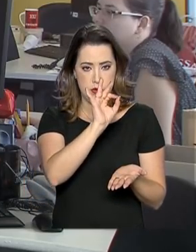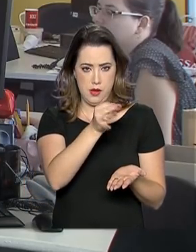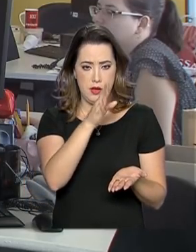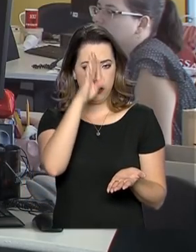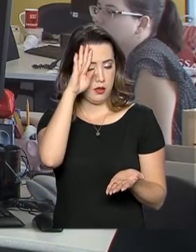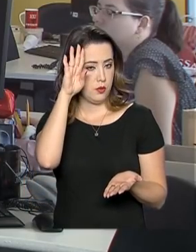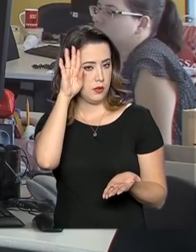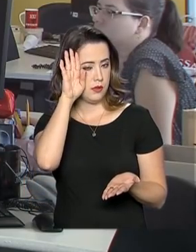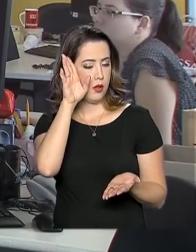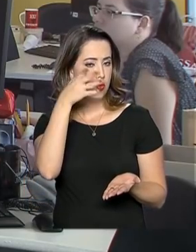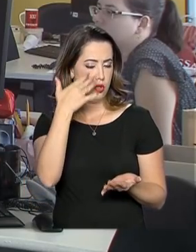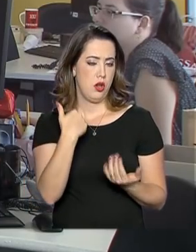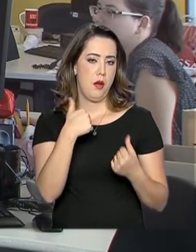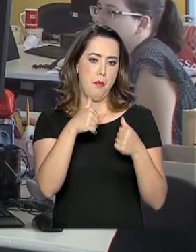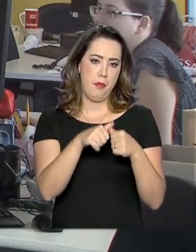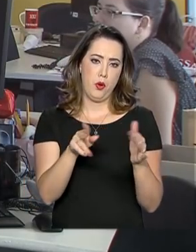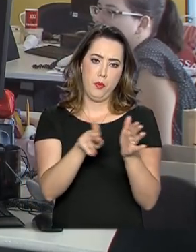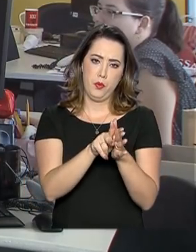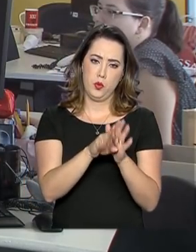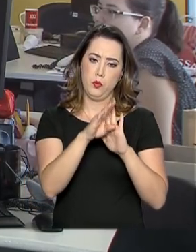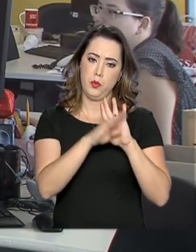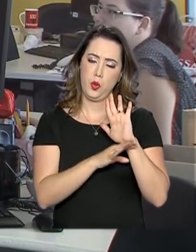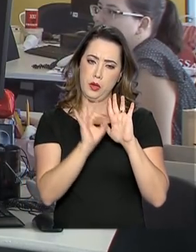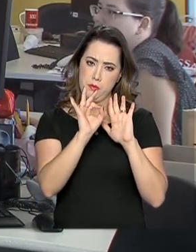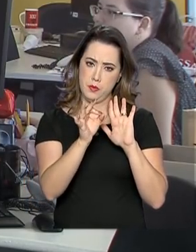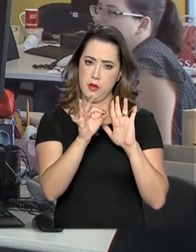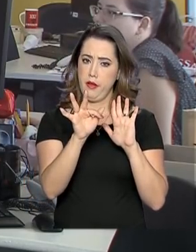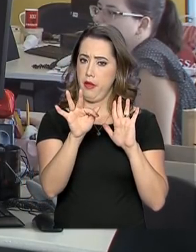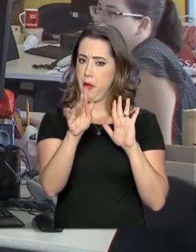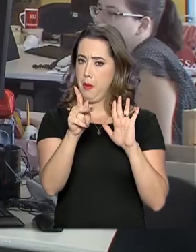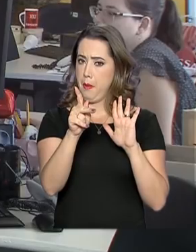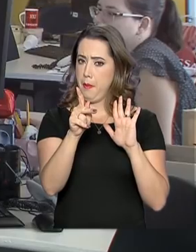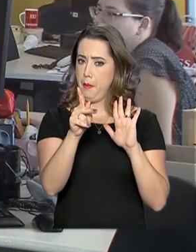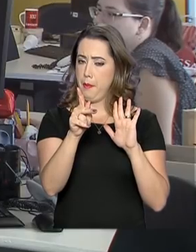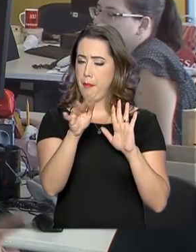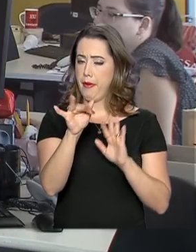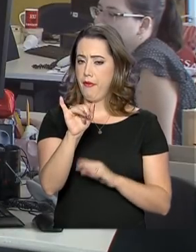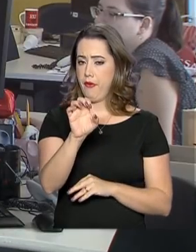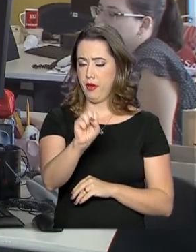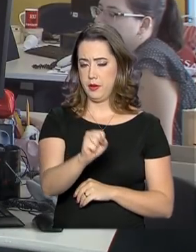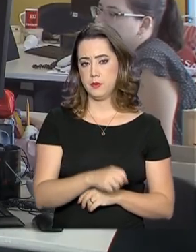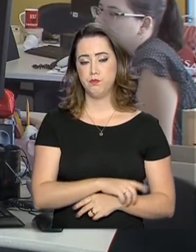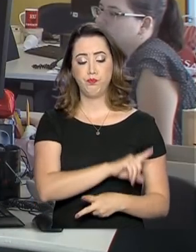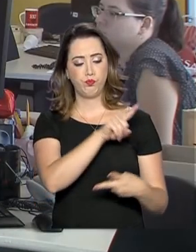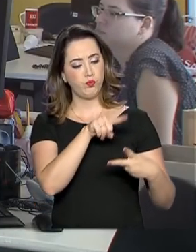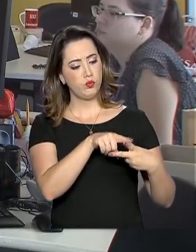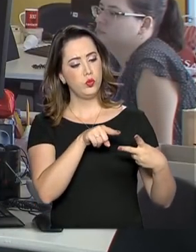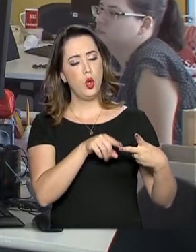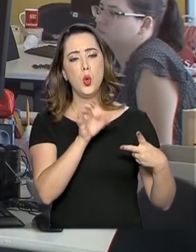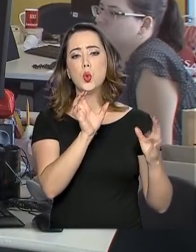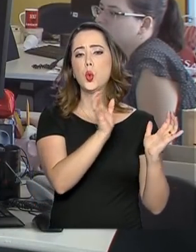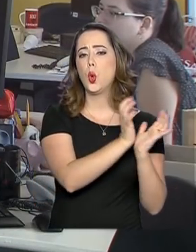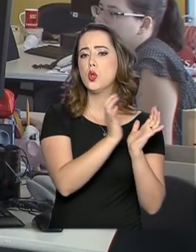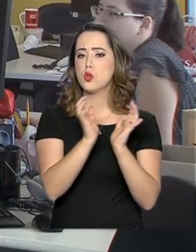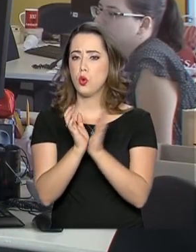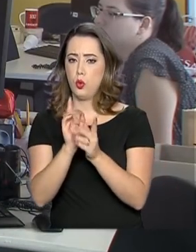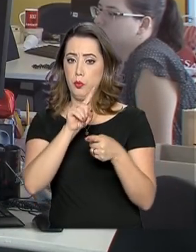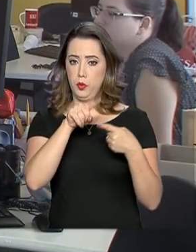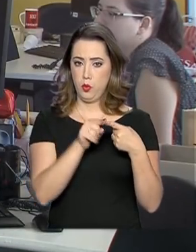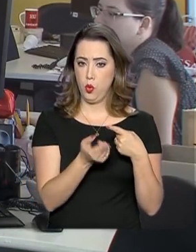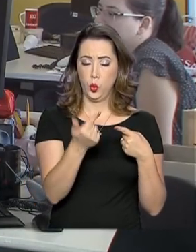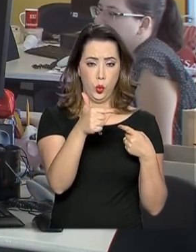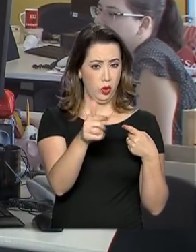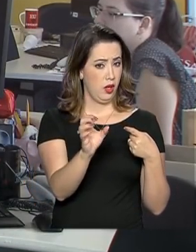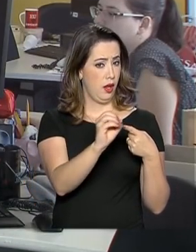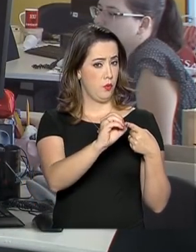cadastrado no programa. O FIES está dividido em duas modalidades. A que não tem cobrança de juros voltada para estudantes com renda